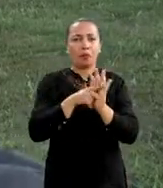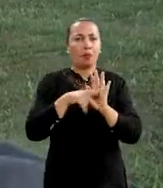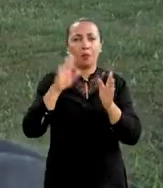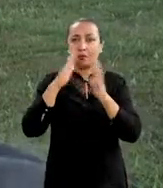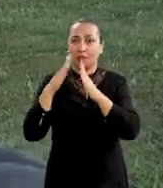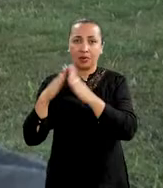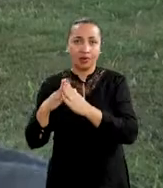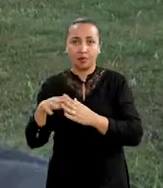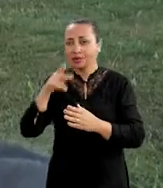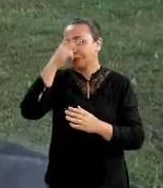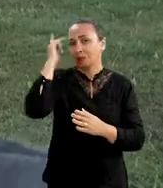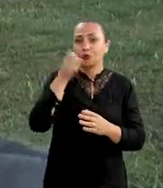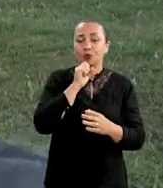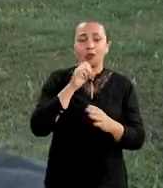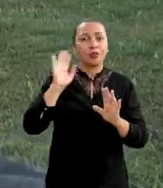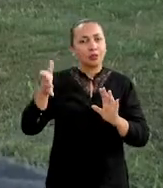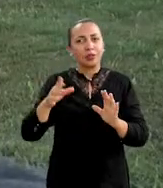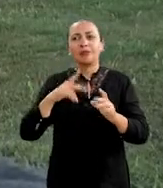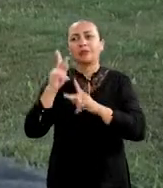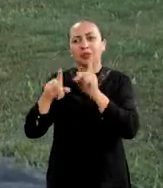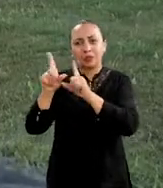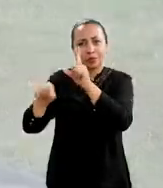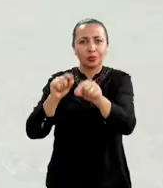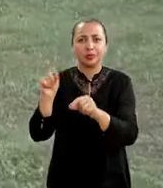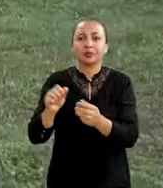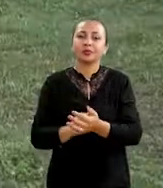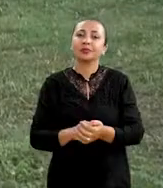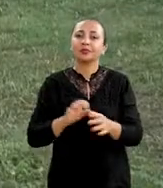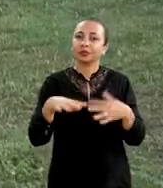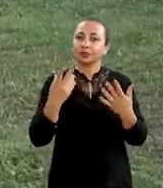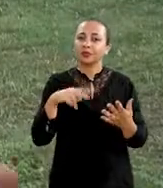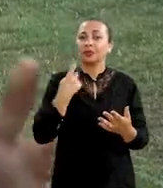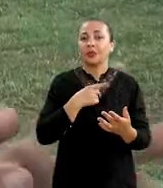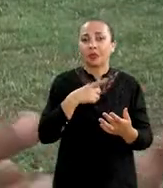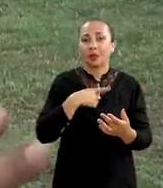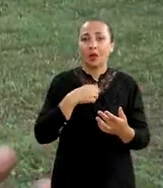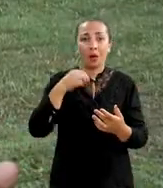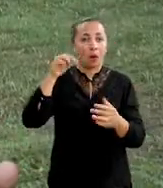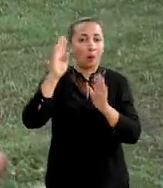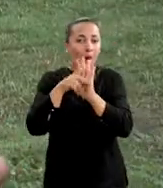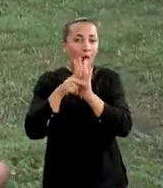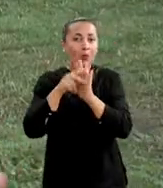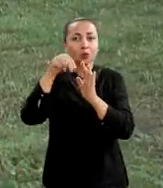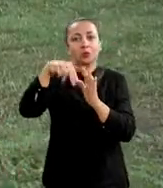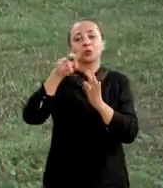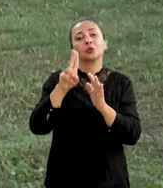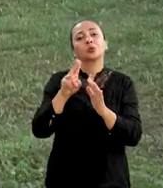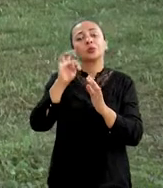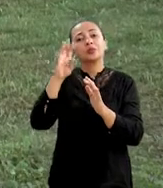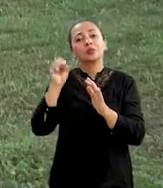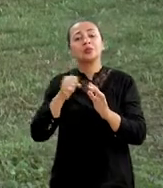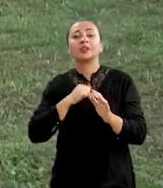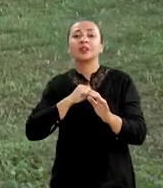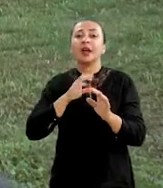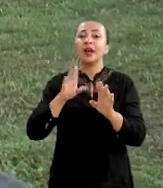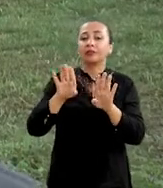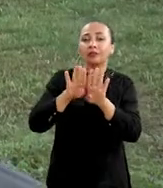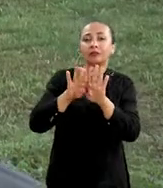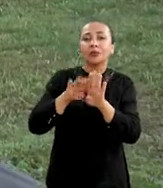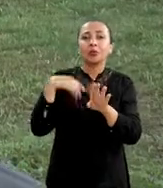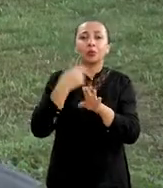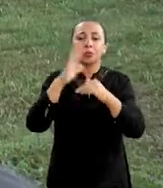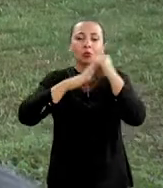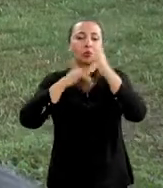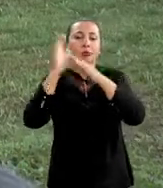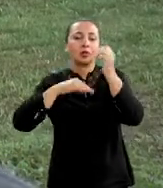casa, é um idoso que faz a sua própria autogestão e suas escolhas. Enquanto a gente tem o projeto do NUTS que vem com a tecnologia, a gente tem os nossos